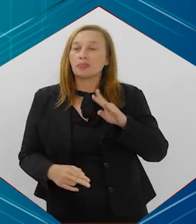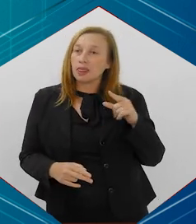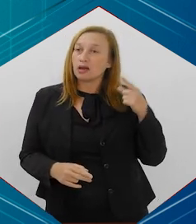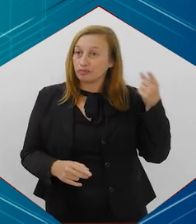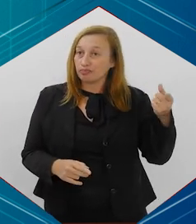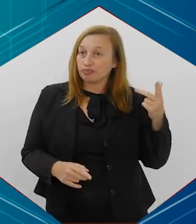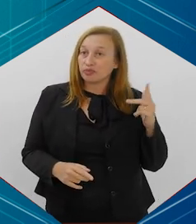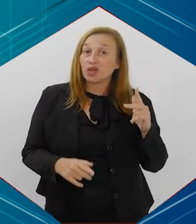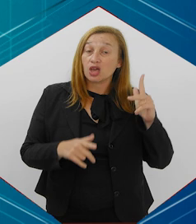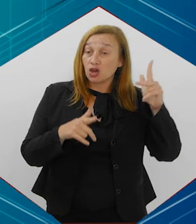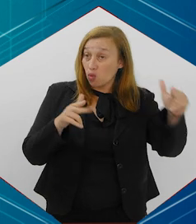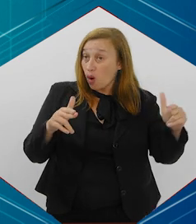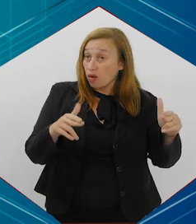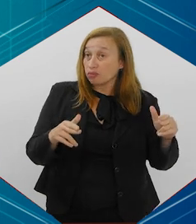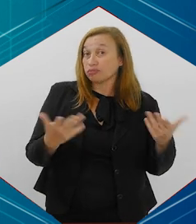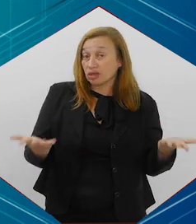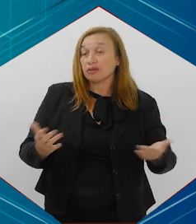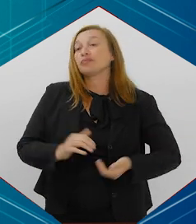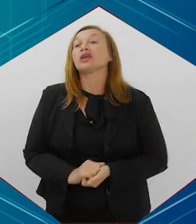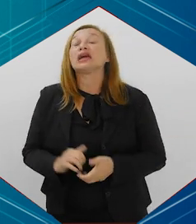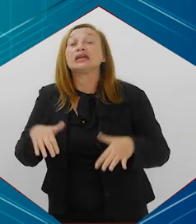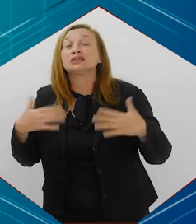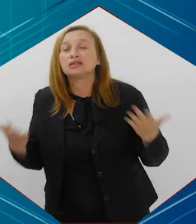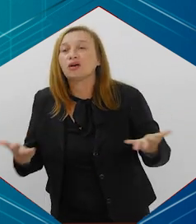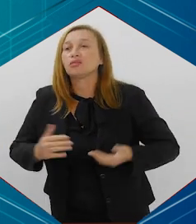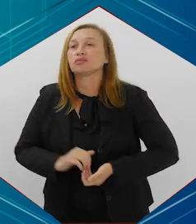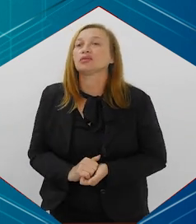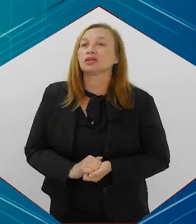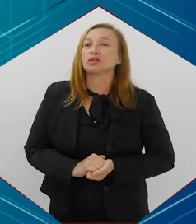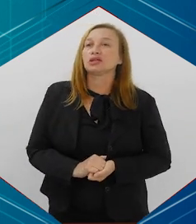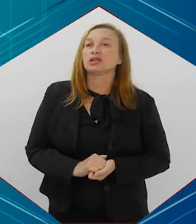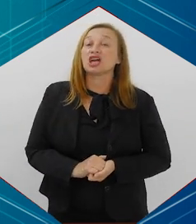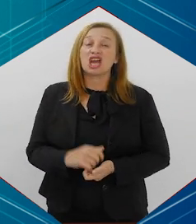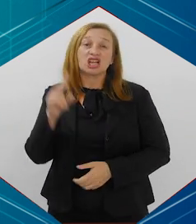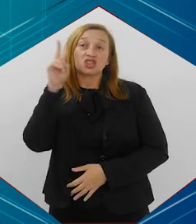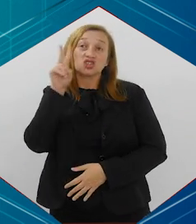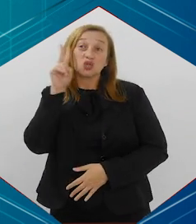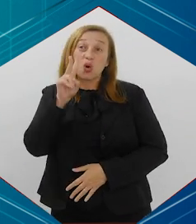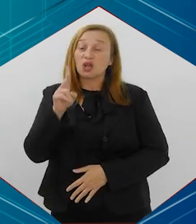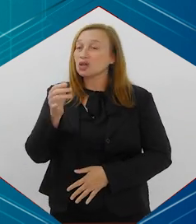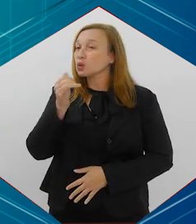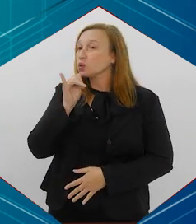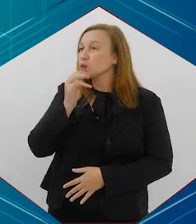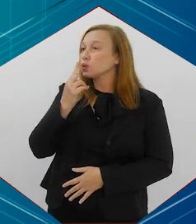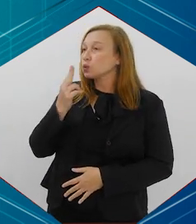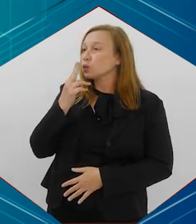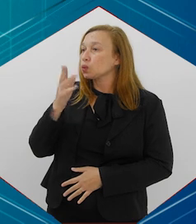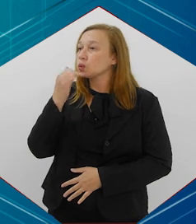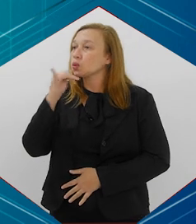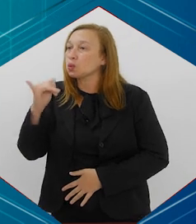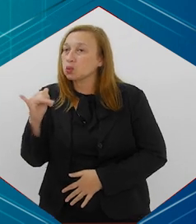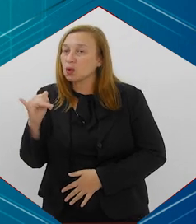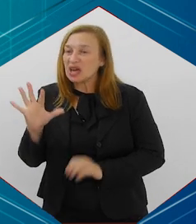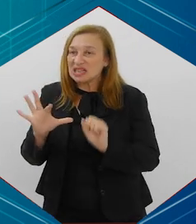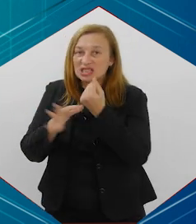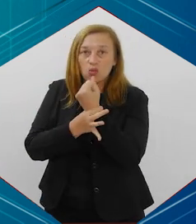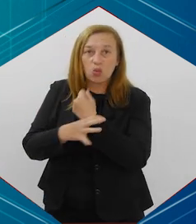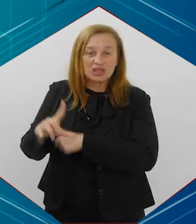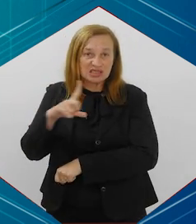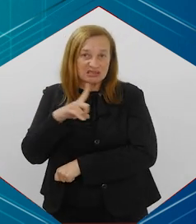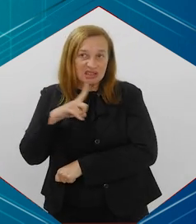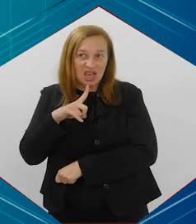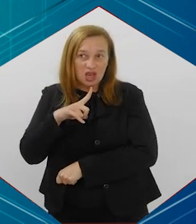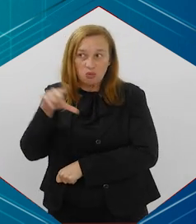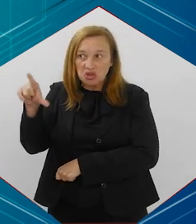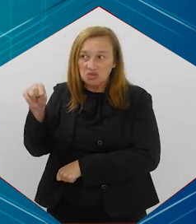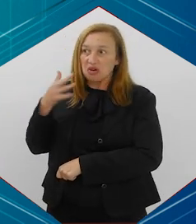as pessoas ao redor, né? Para o fumante passivo também. Então, aquela história de que o cigarro eletrônico seria seguro,